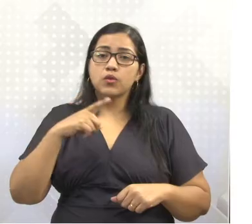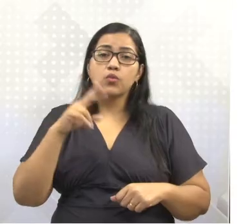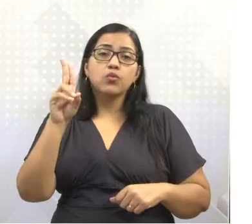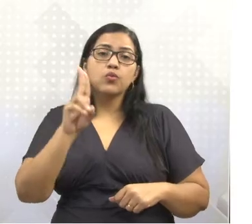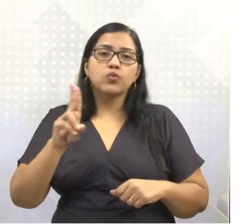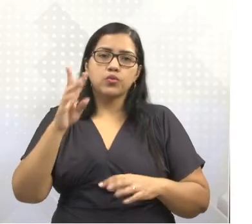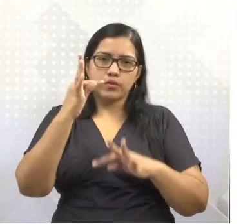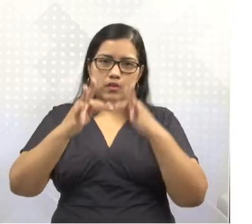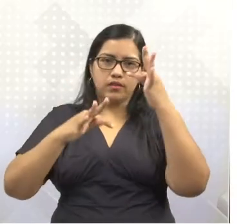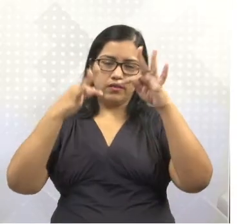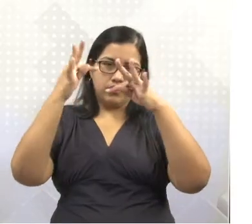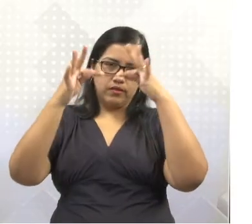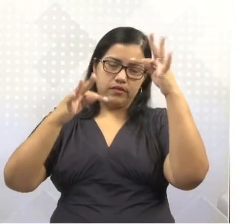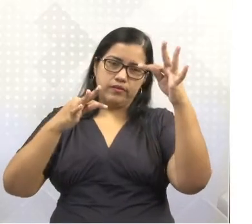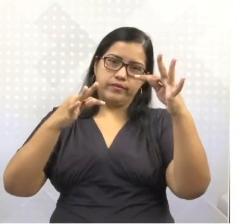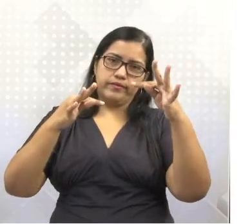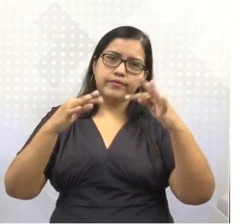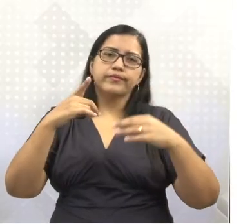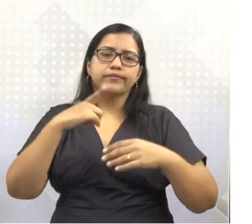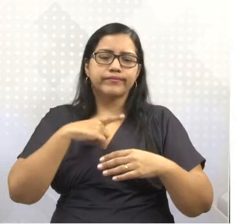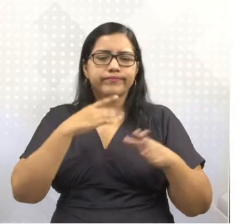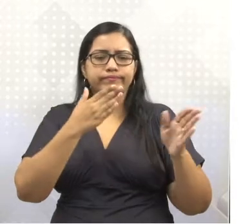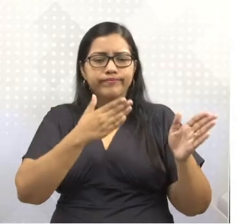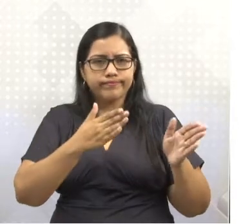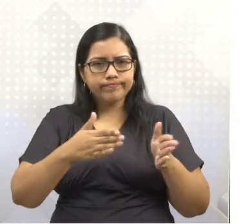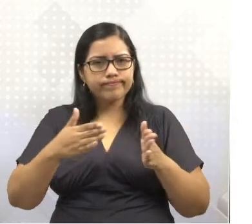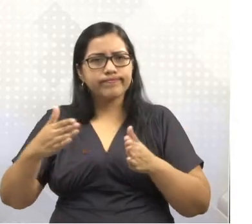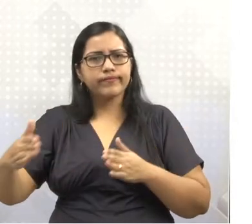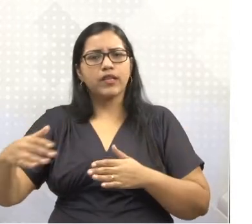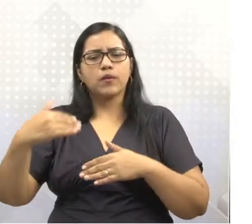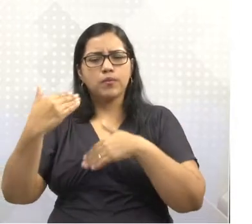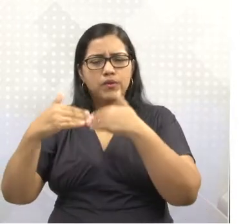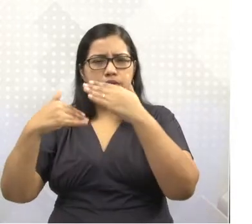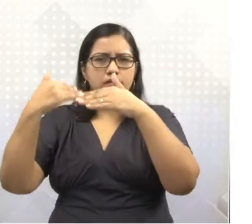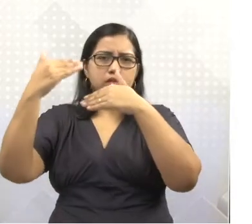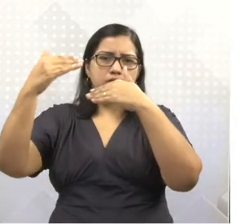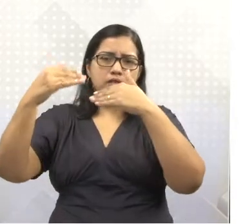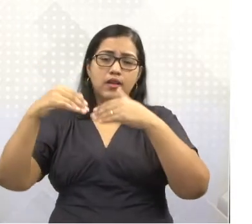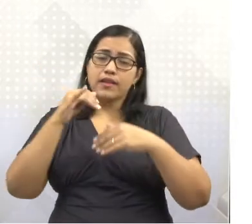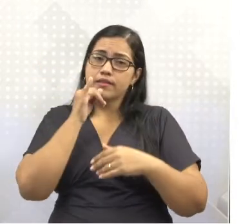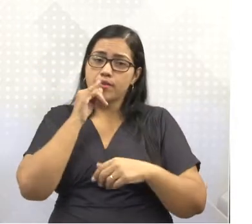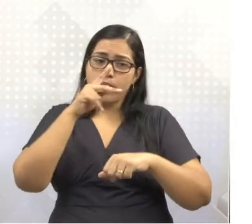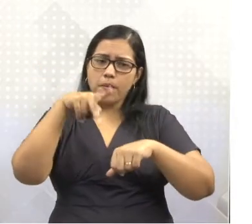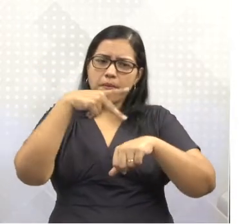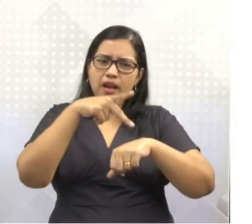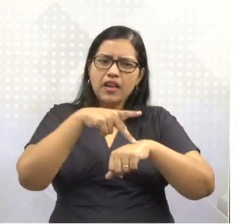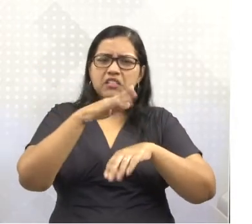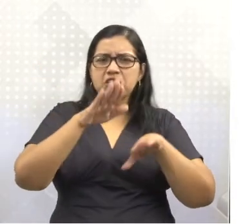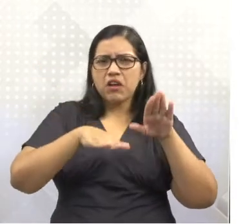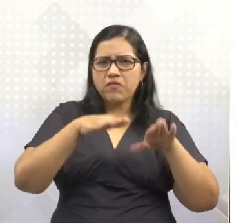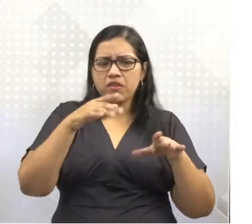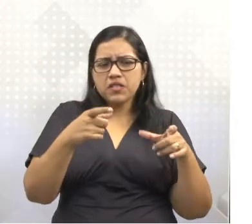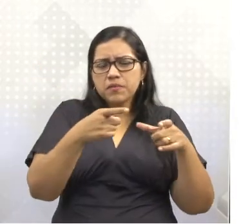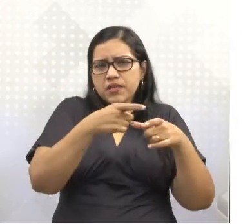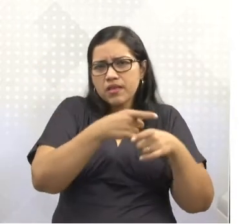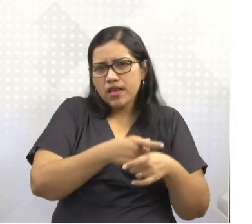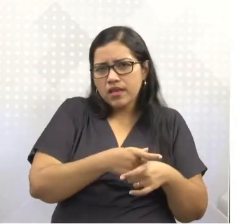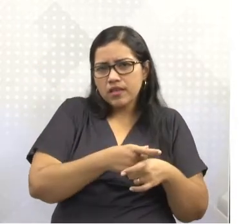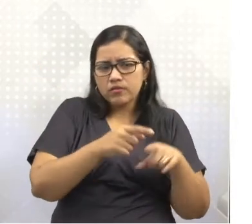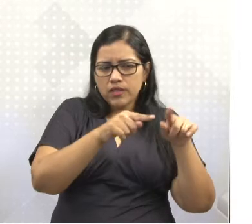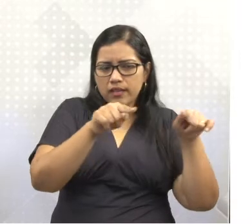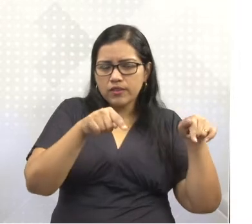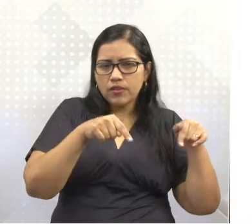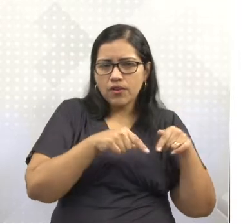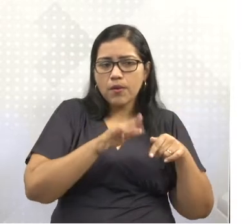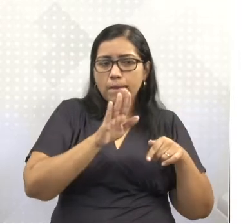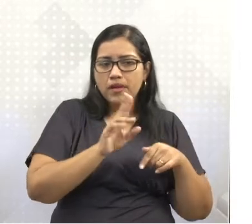e a contínua inovação dos processos. Então, um país pode ser pequeno territorialmente, mas devido ao uso da